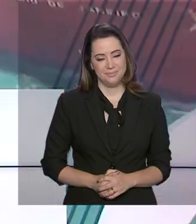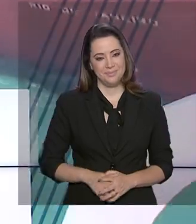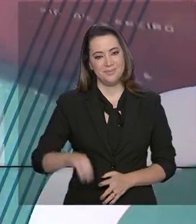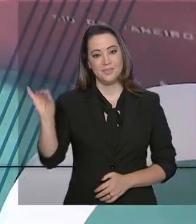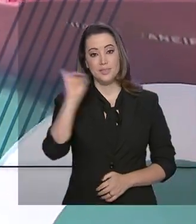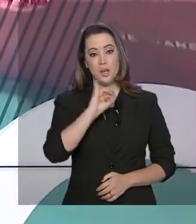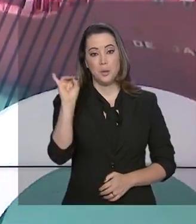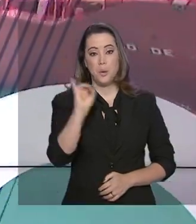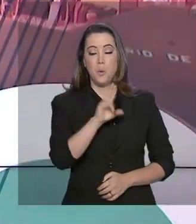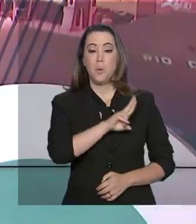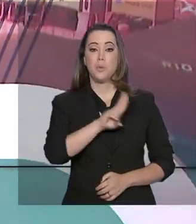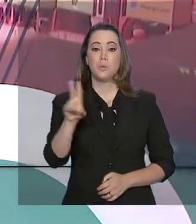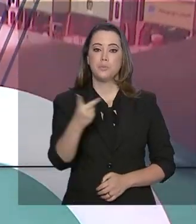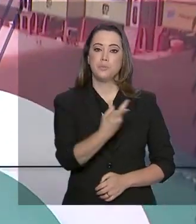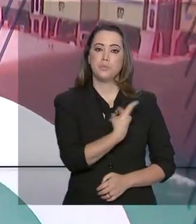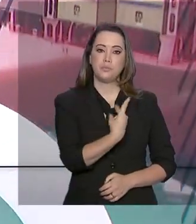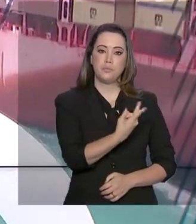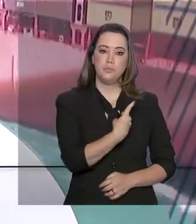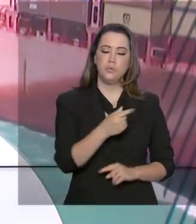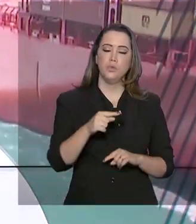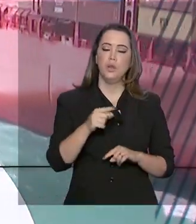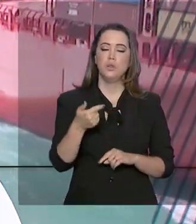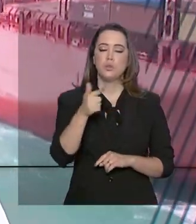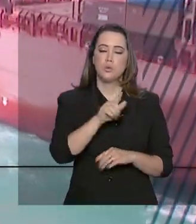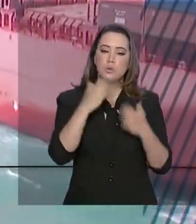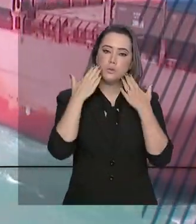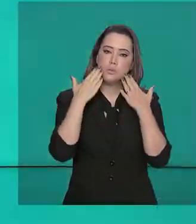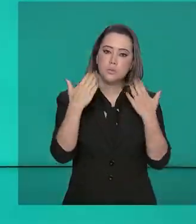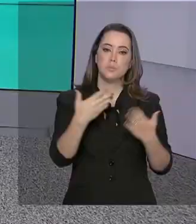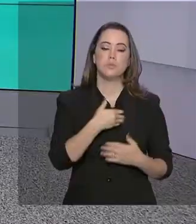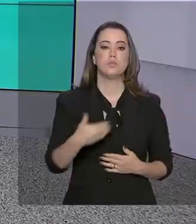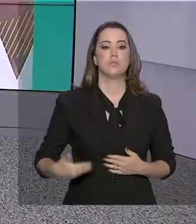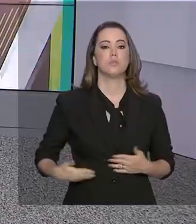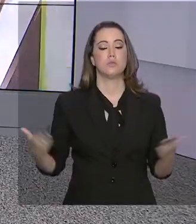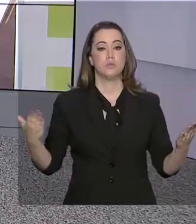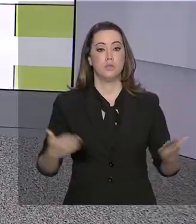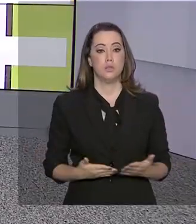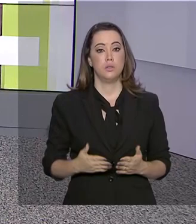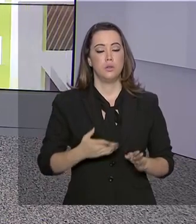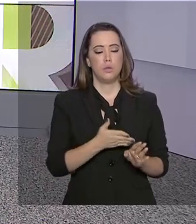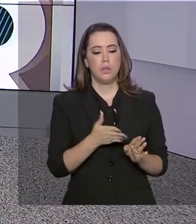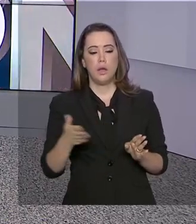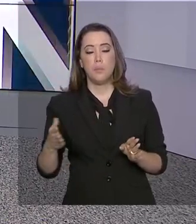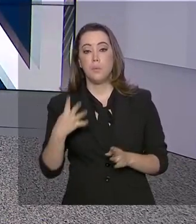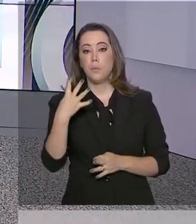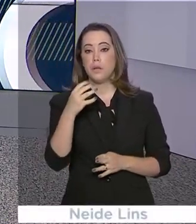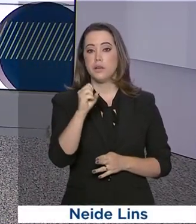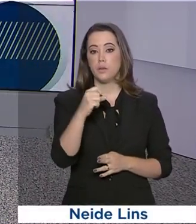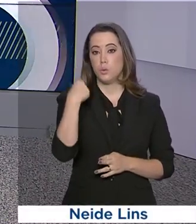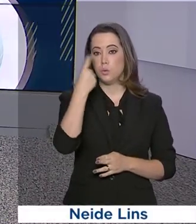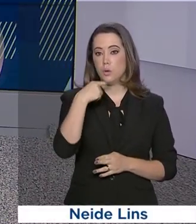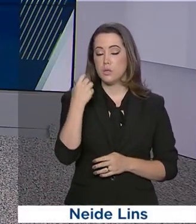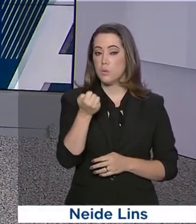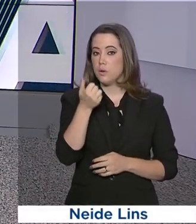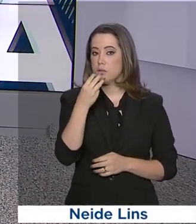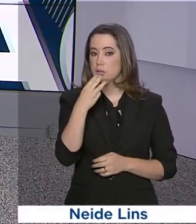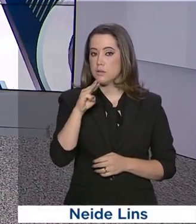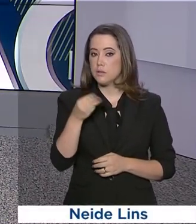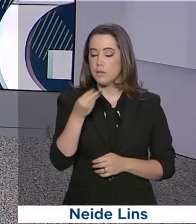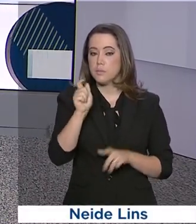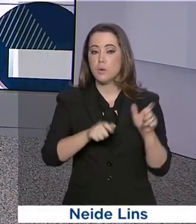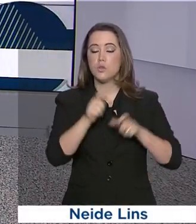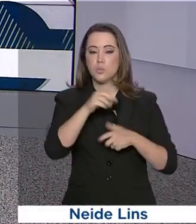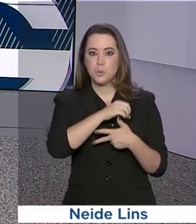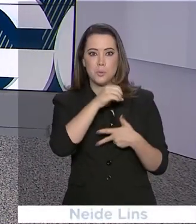Olá, eu sou Roberto Camargo em mais uma edição do Governo Agora. Em 48 horas, quase 3 milhões de participantes